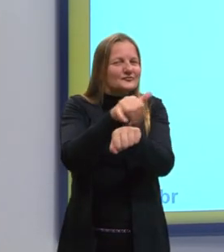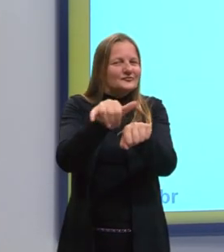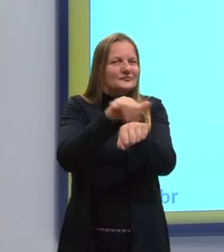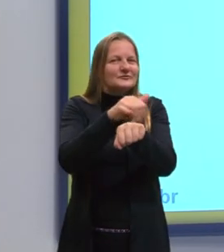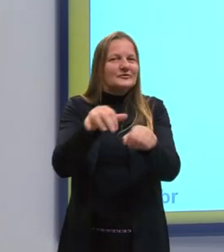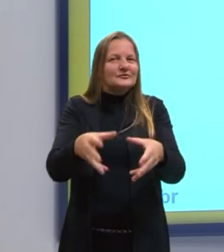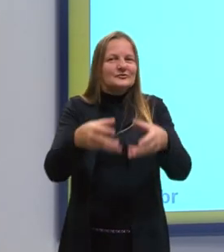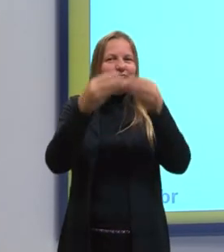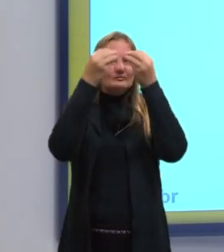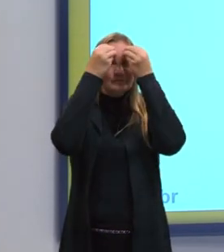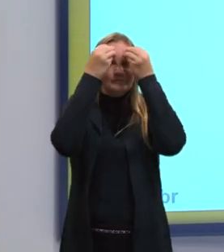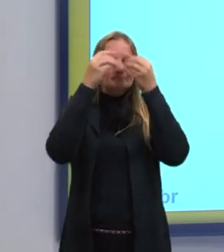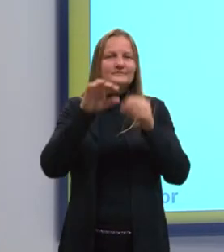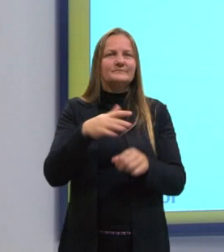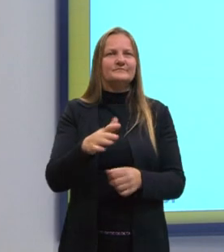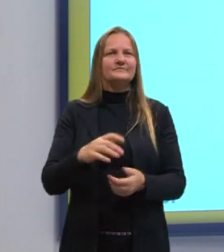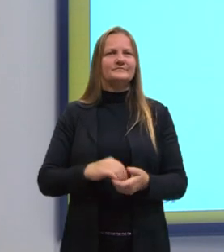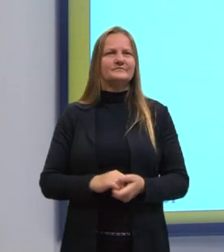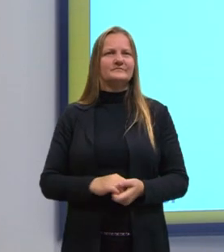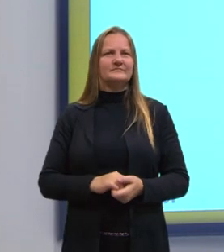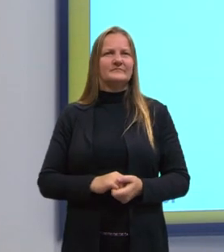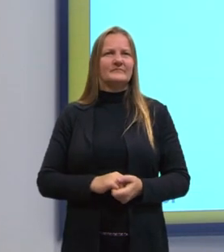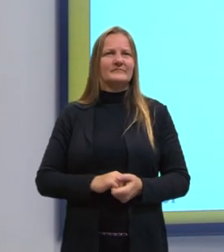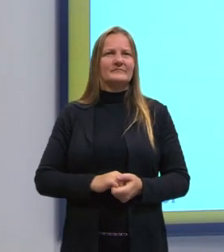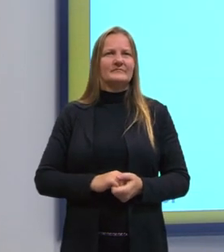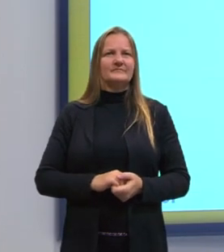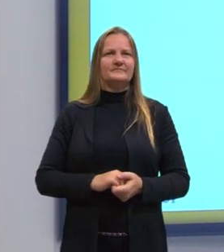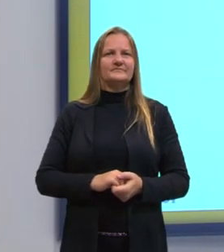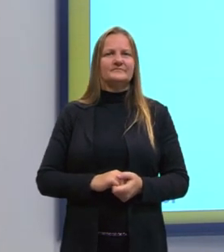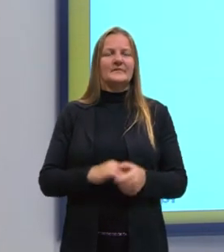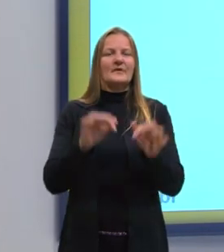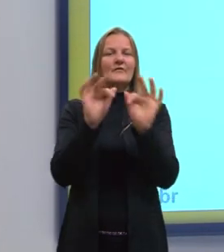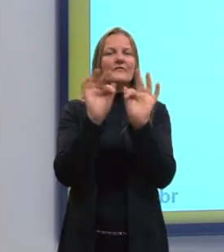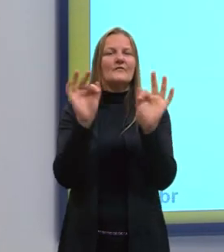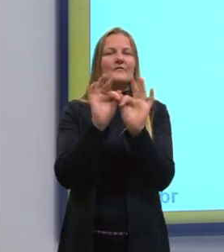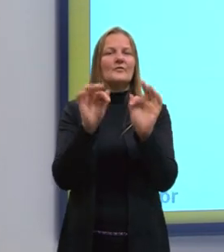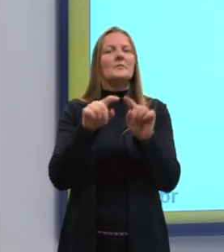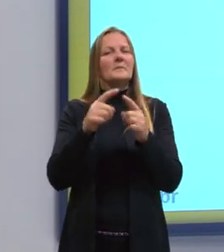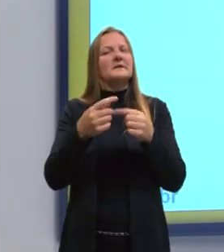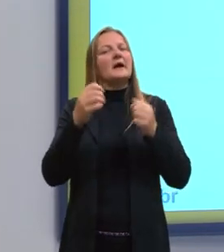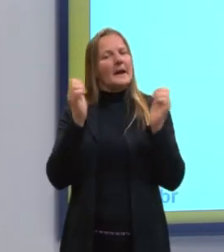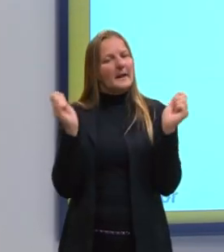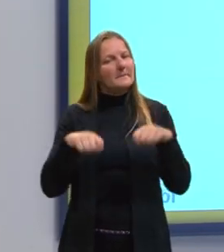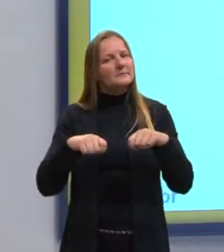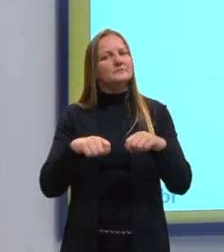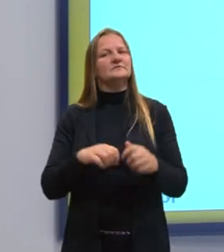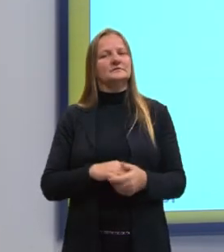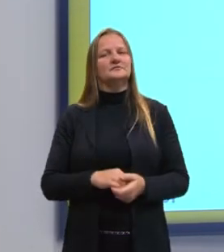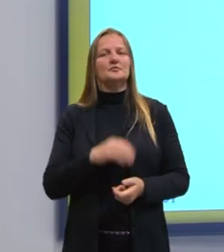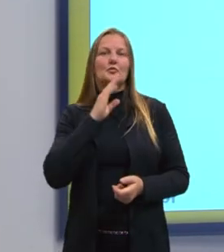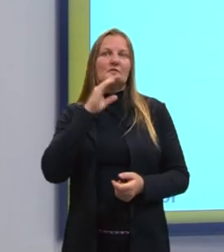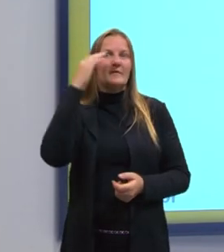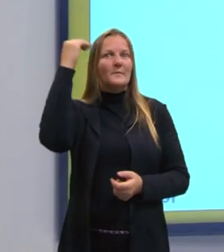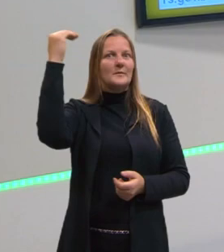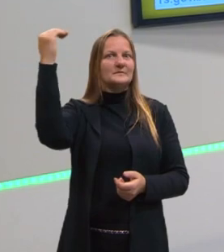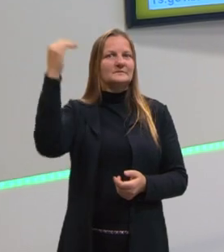eu não acabo recomendando muito, né, o uso de macete para as fórmulas, mas essa aqui, realmente, eu trouxe porque ela é bem conhecida.